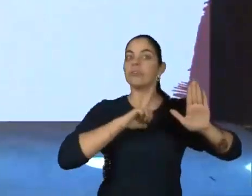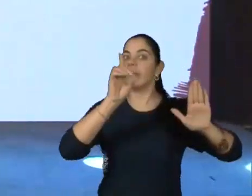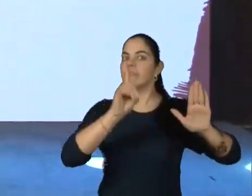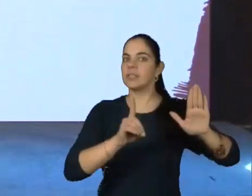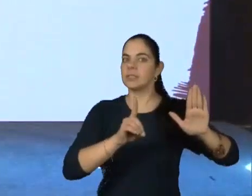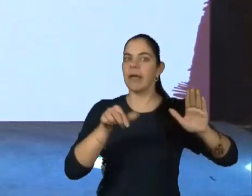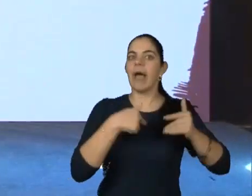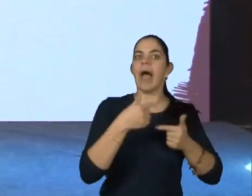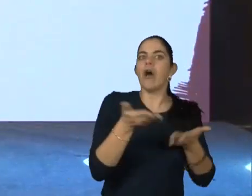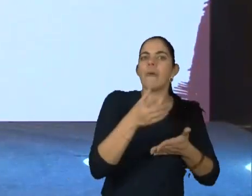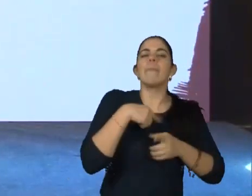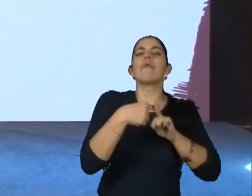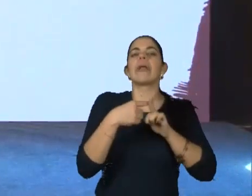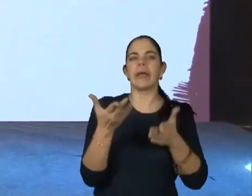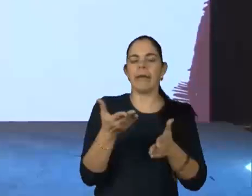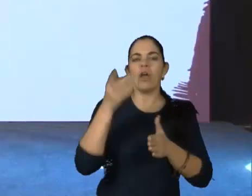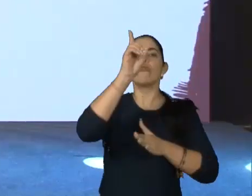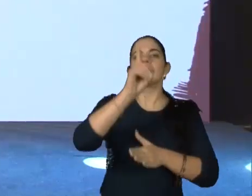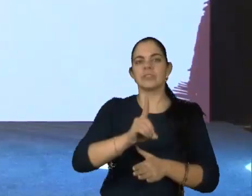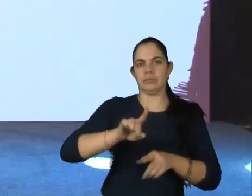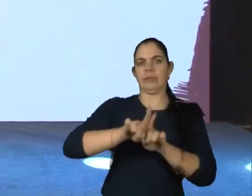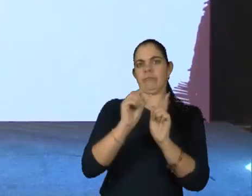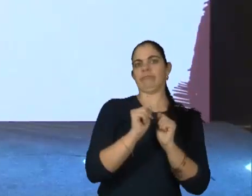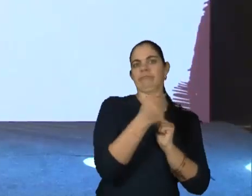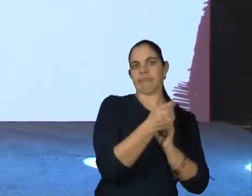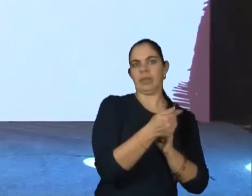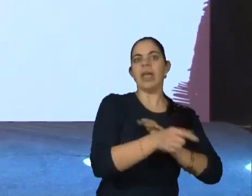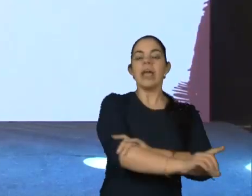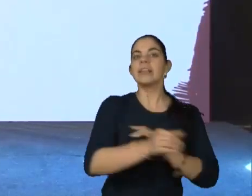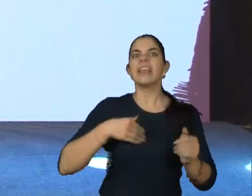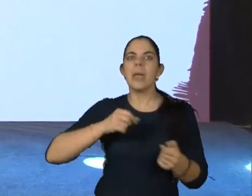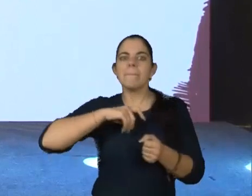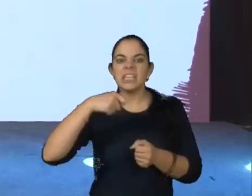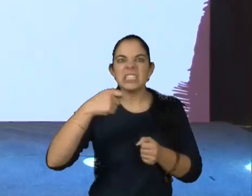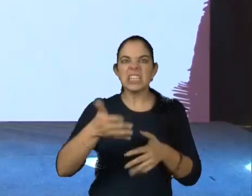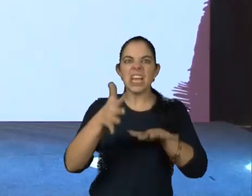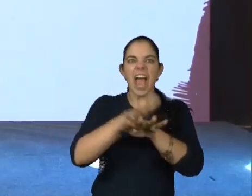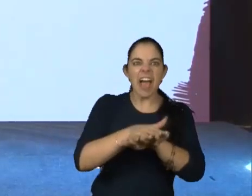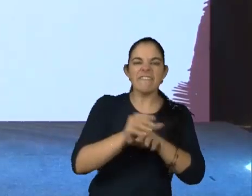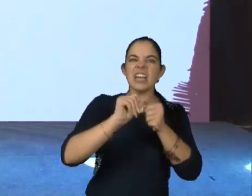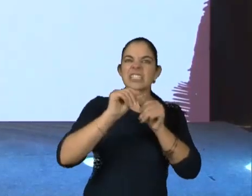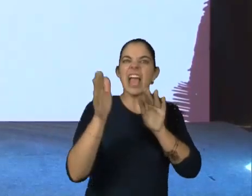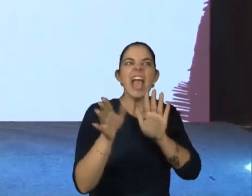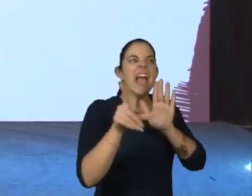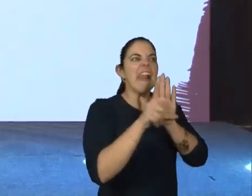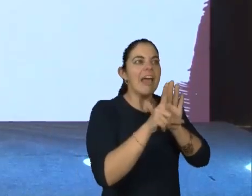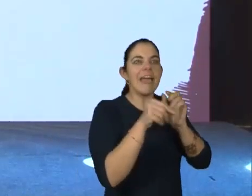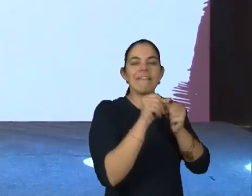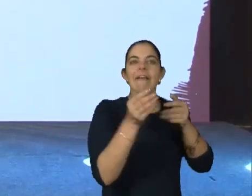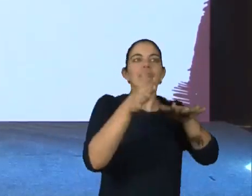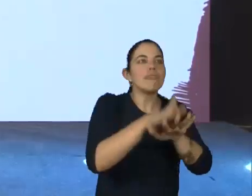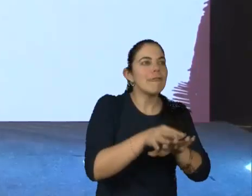privadas de acessar a saúde, de ter uma educação inclusiva, de entrar no